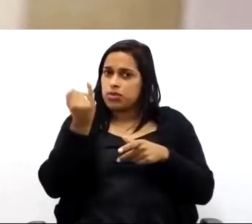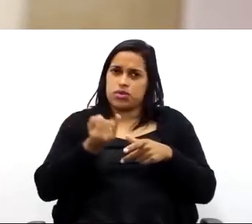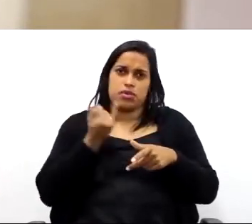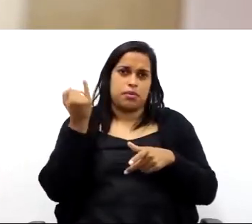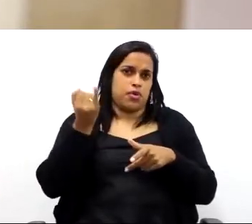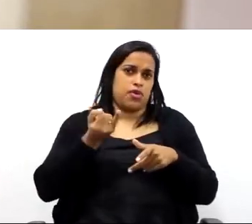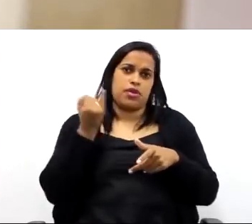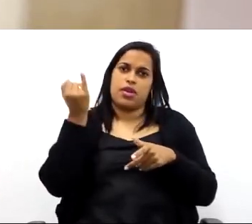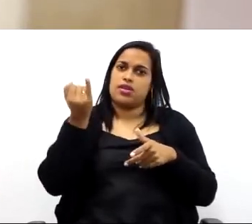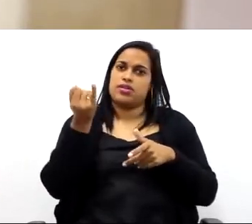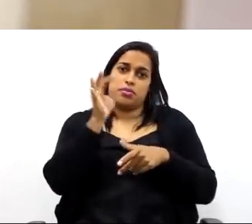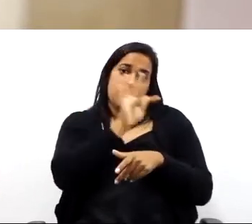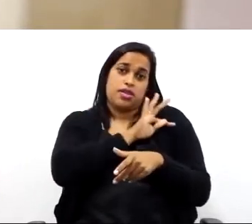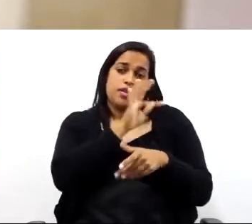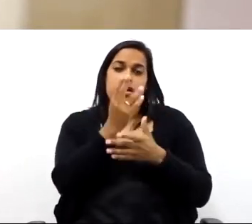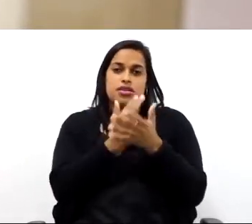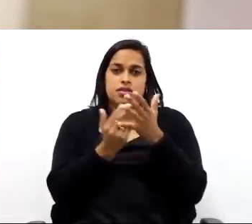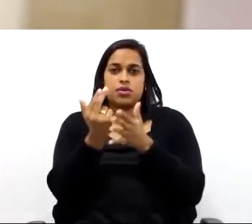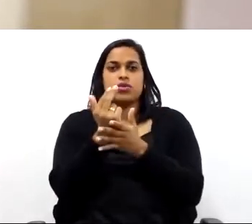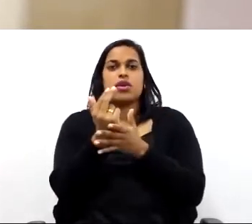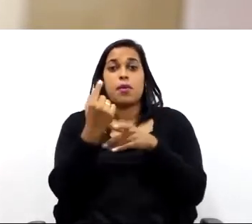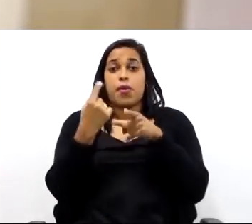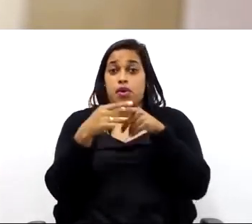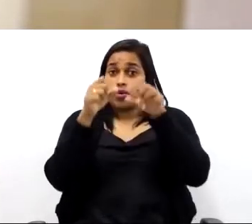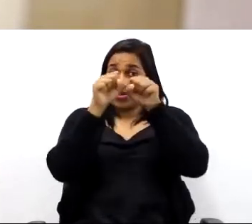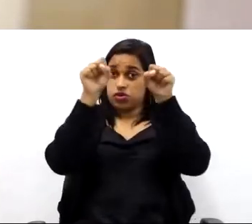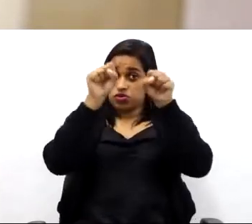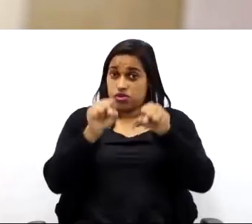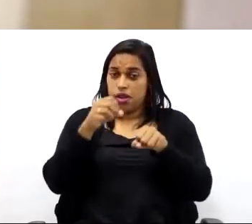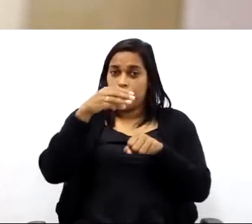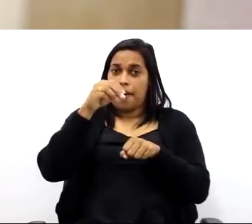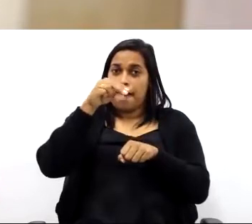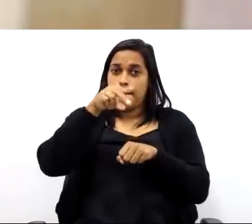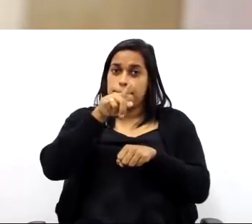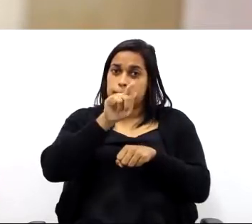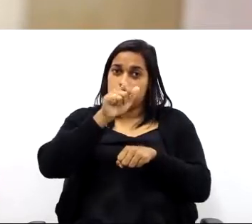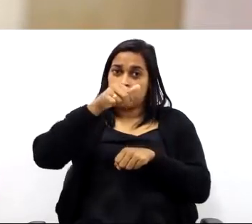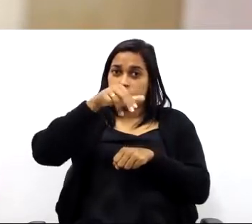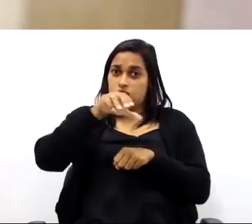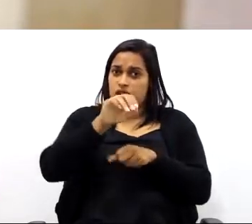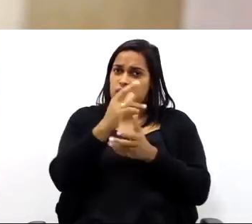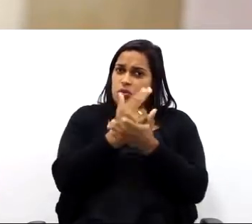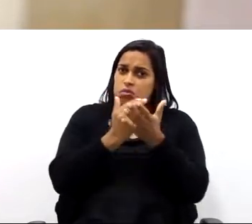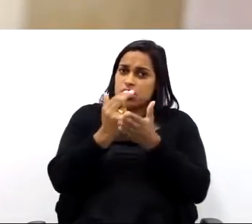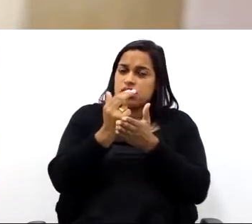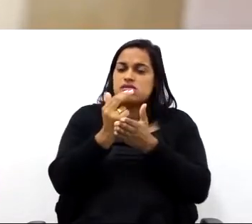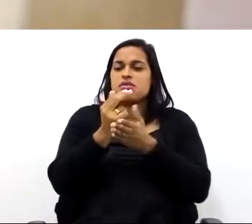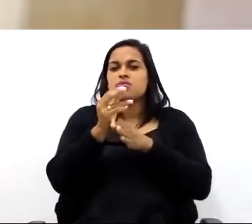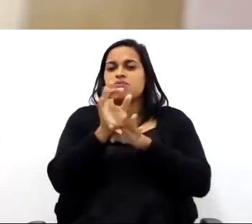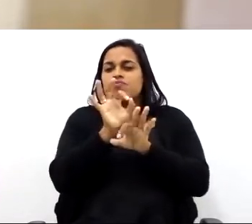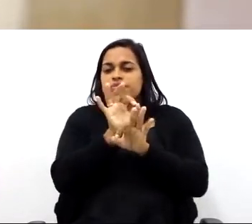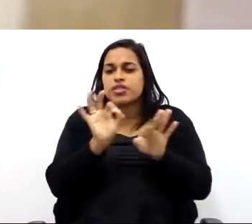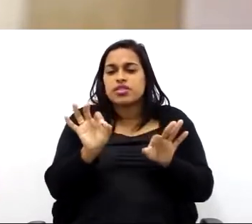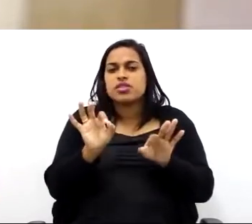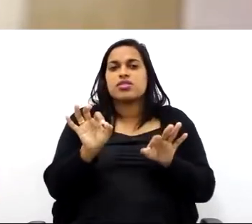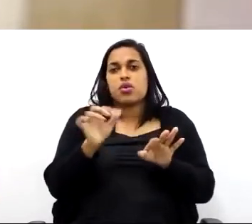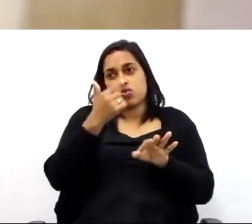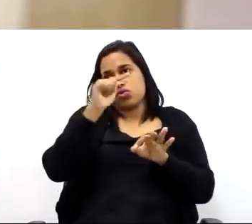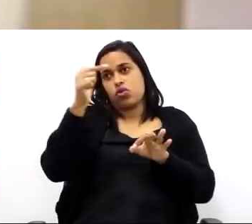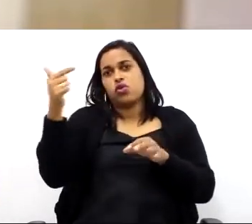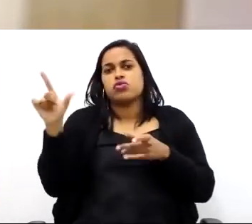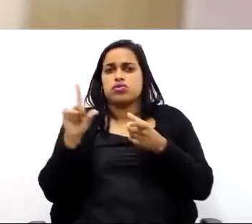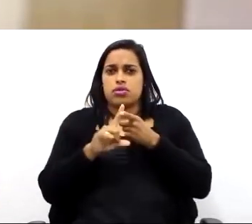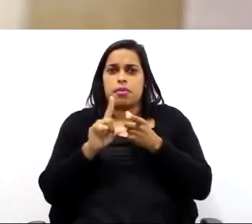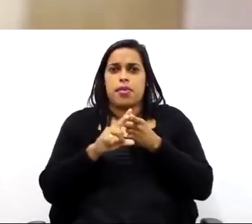importante quando se trata de desenho técnico. Porque o sistema mongeano, ele é o desenho técnico por excelência, não que os outros